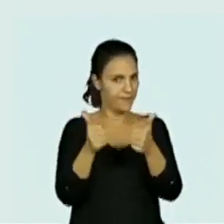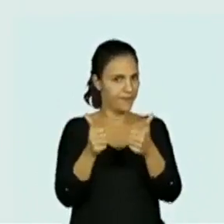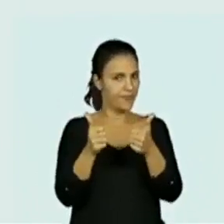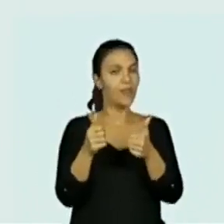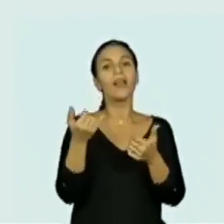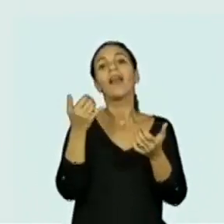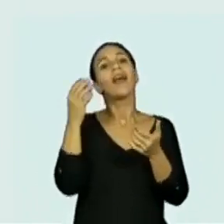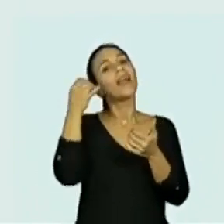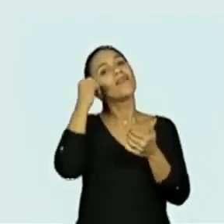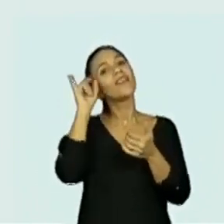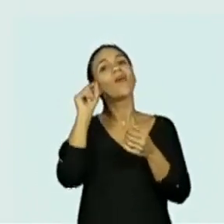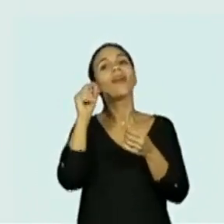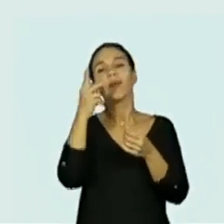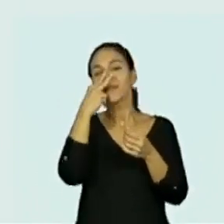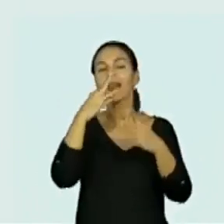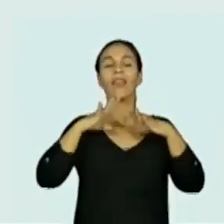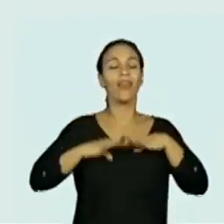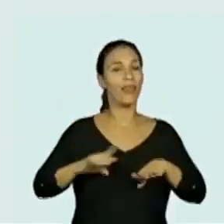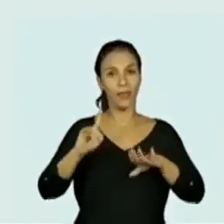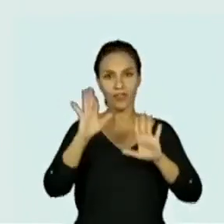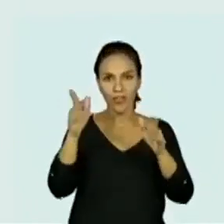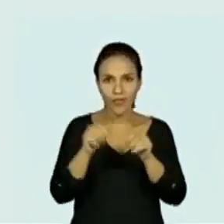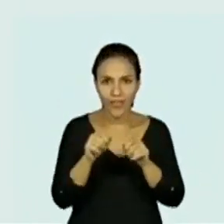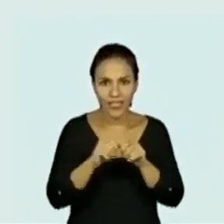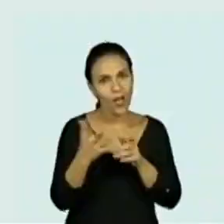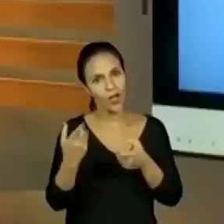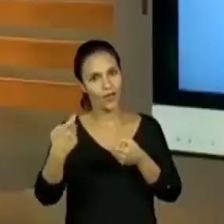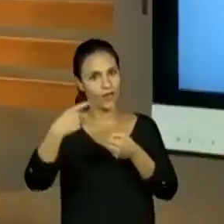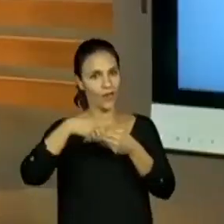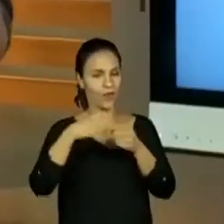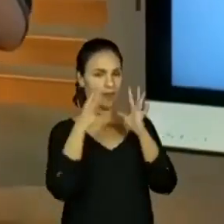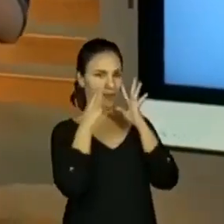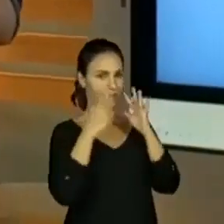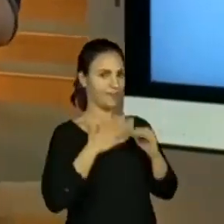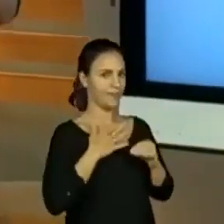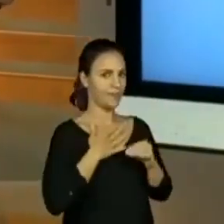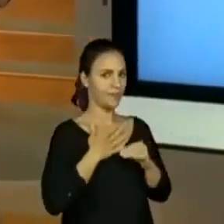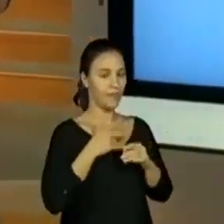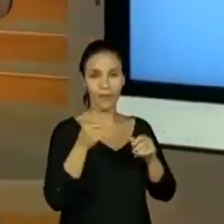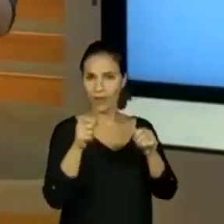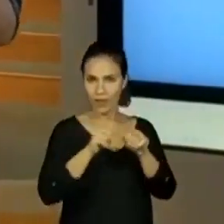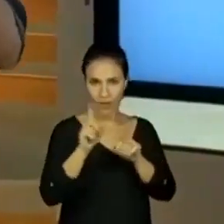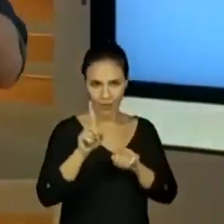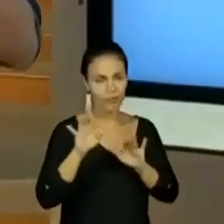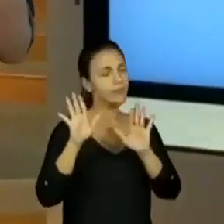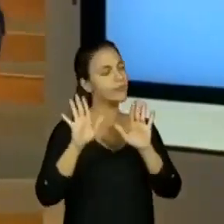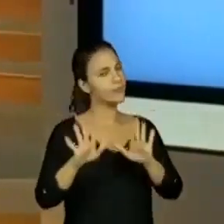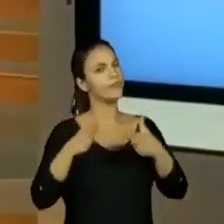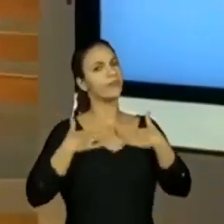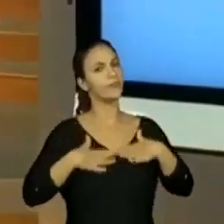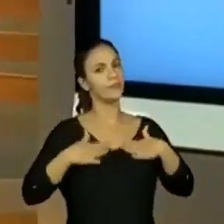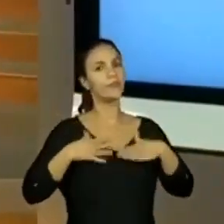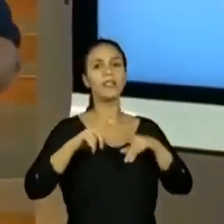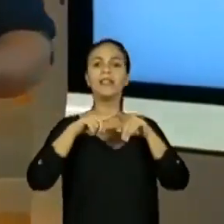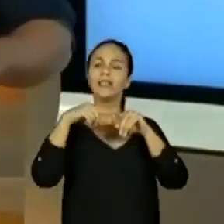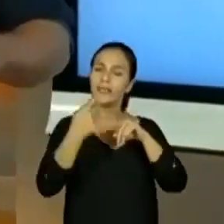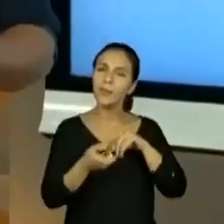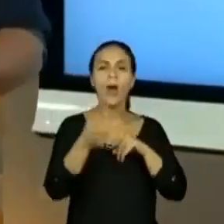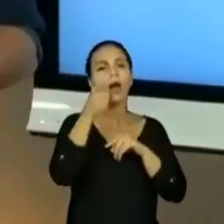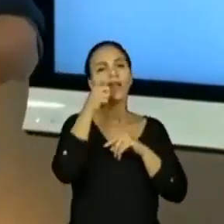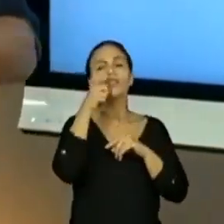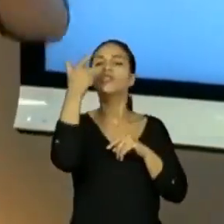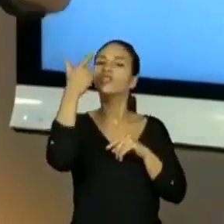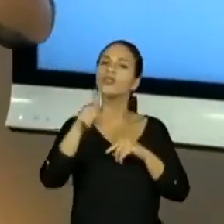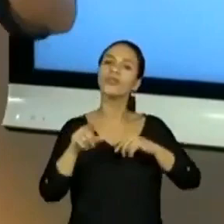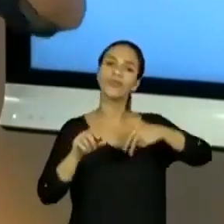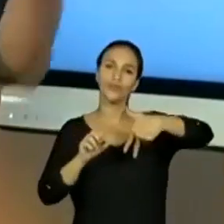deixar a peteca cair. Já fez isso? Beleza. Agora volta comigo. Se não fez, fica tranquilo. Você pode assistir depois pelo